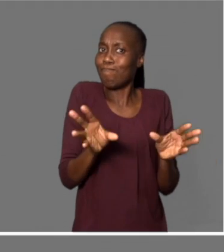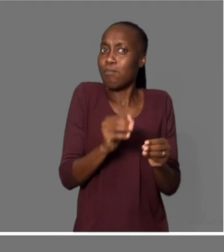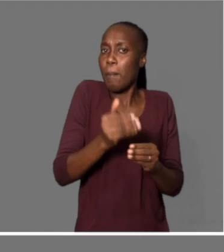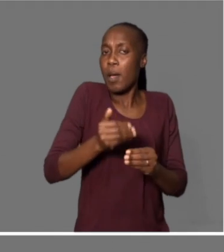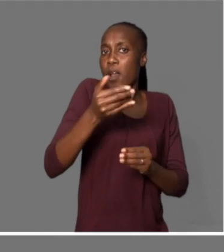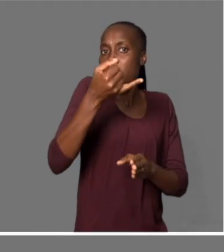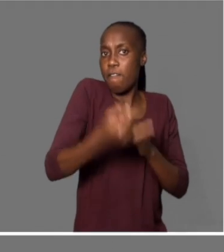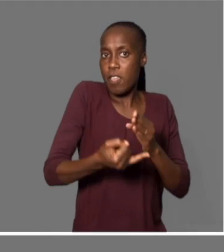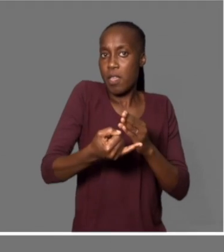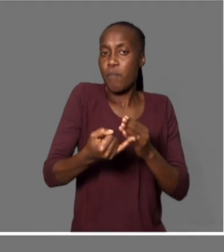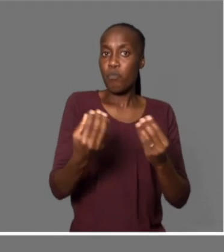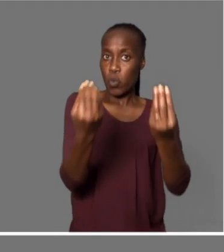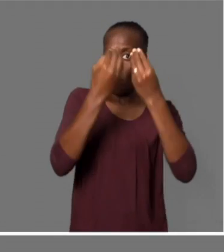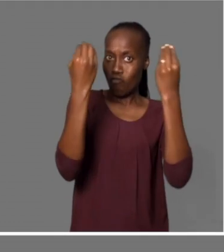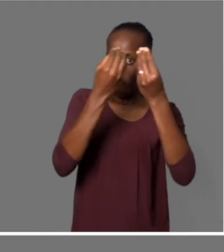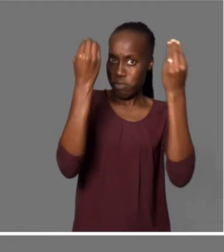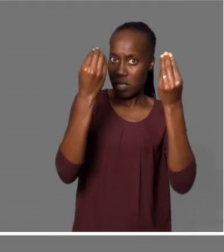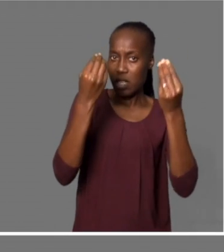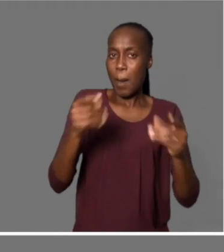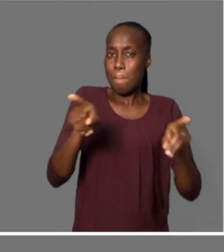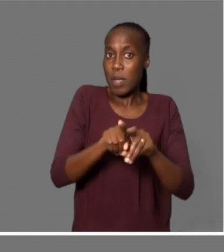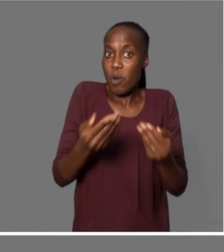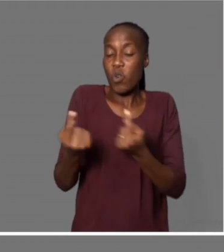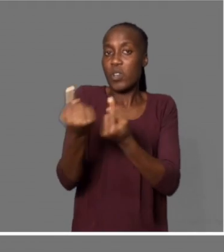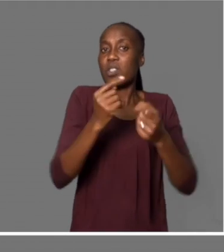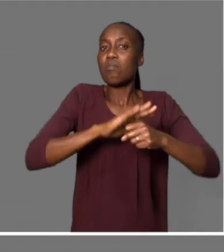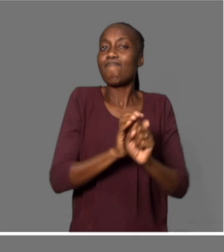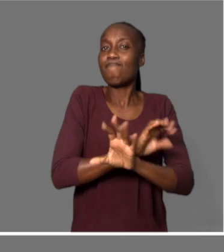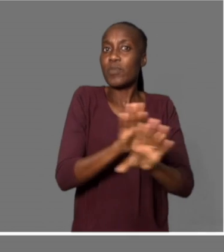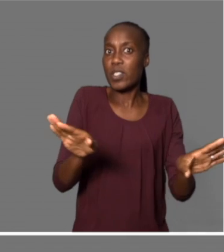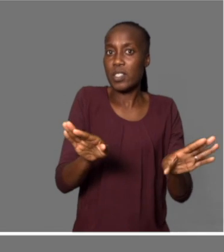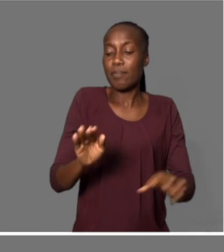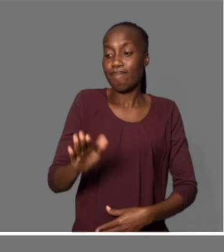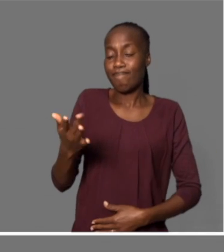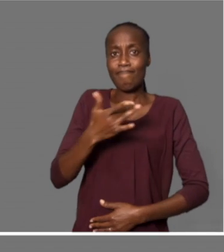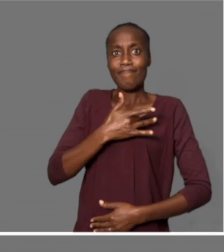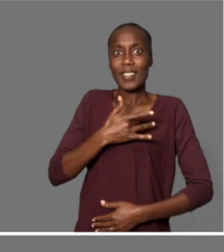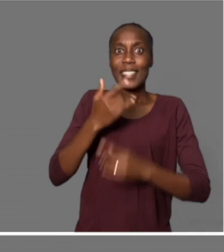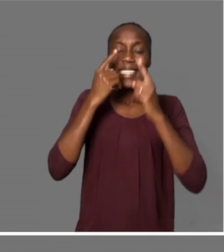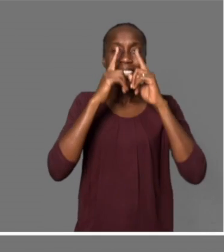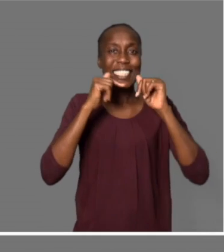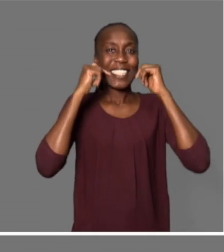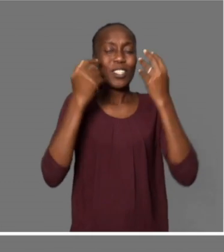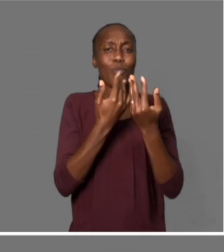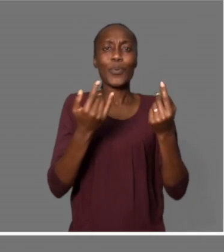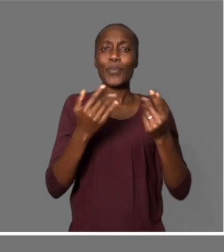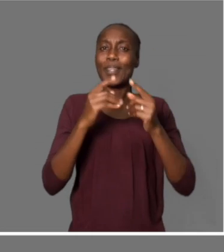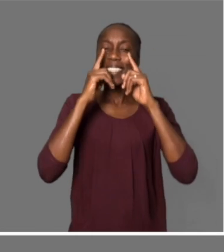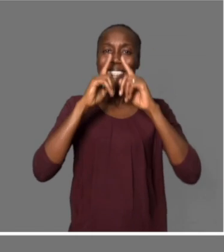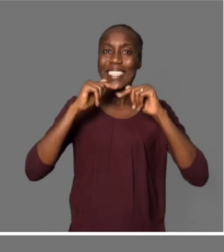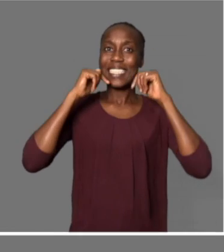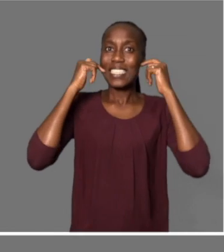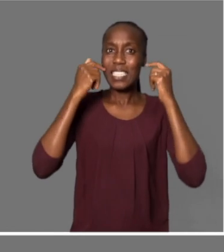final de curso, mesmo durante a pandemia da Covid-19. Estou muito satisfeito, na verdade. Estou muito